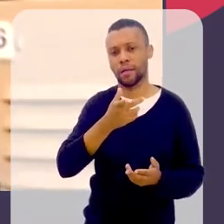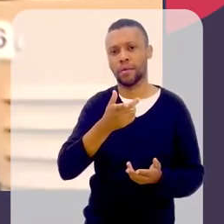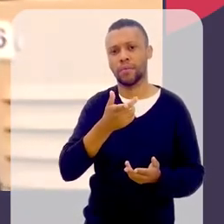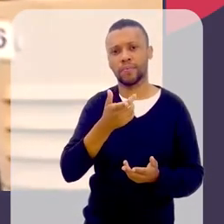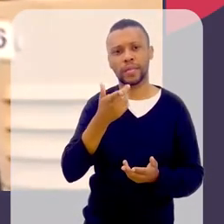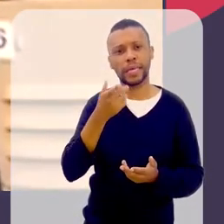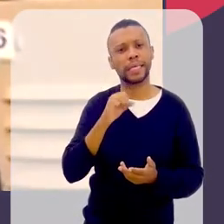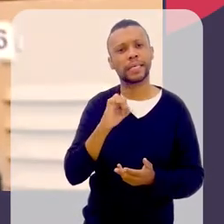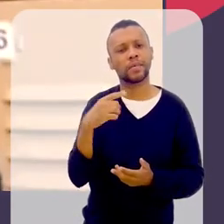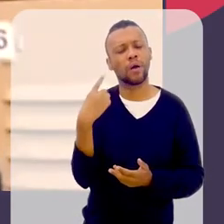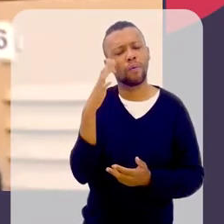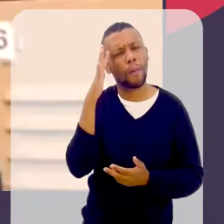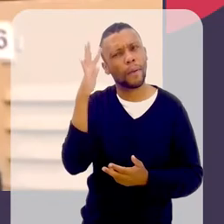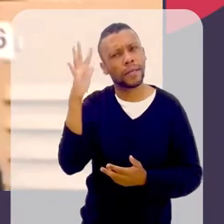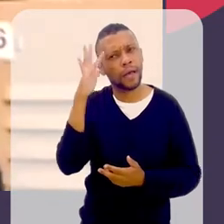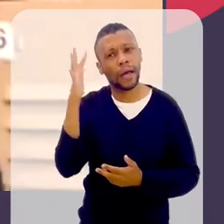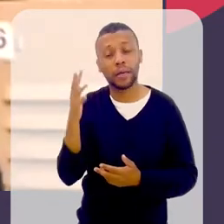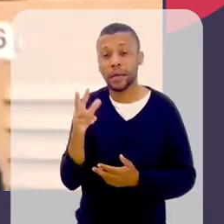for parar pra pensar,